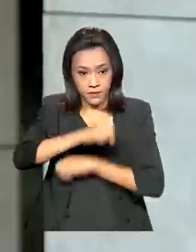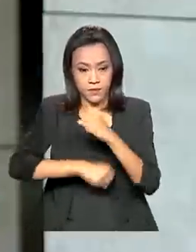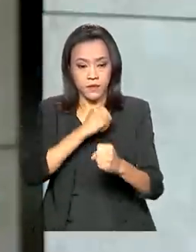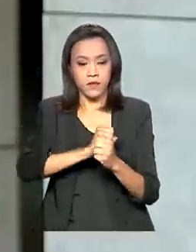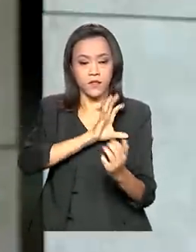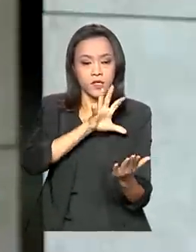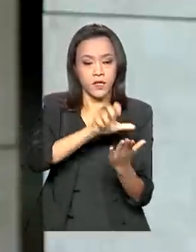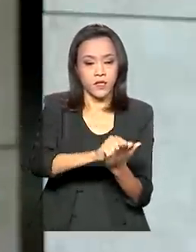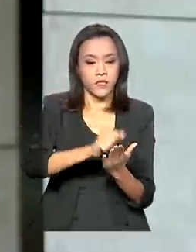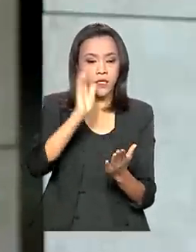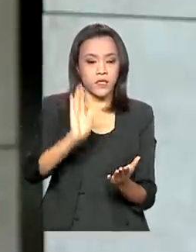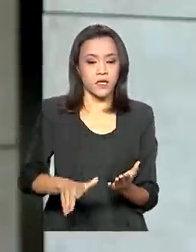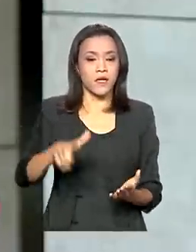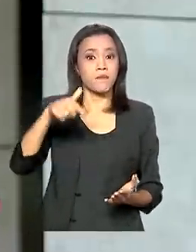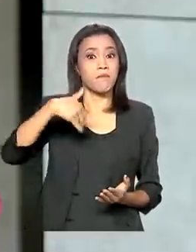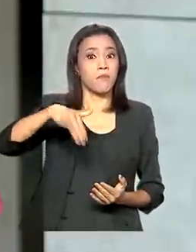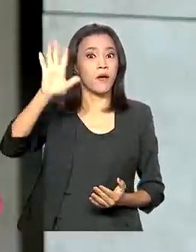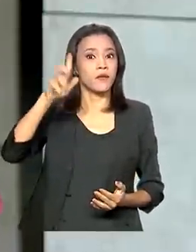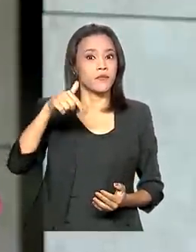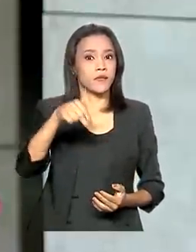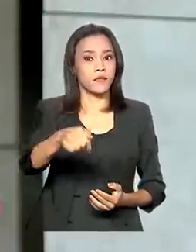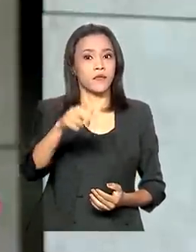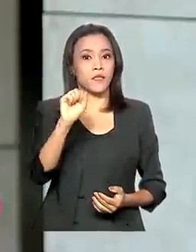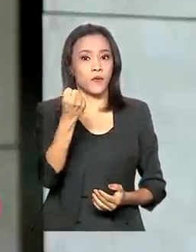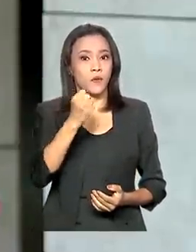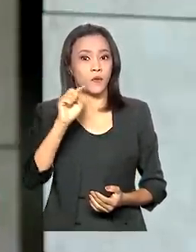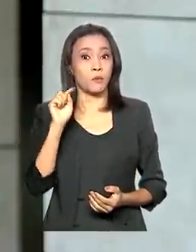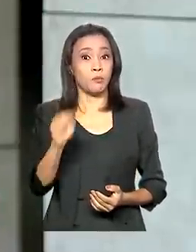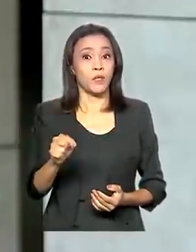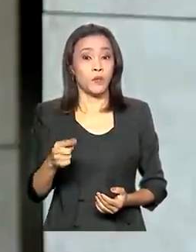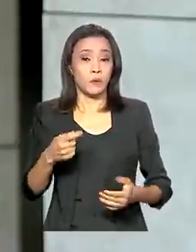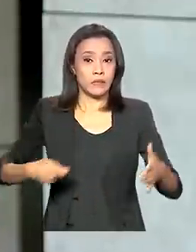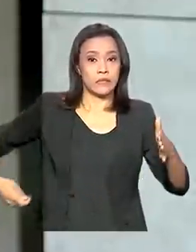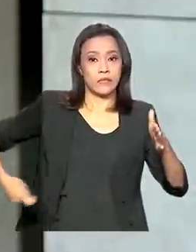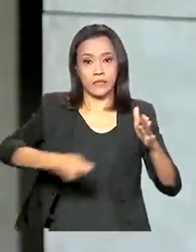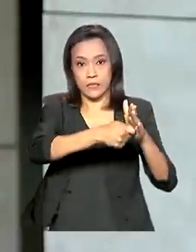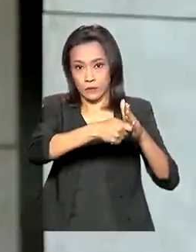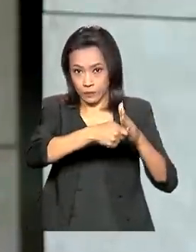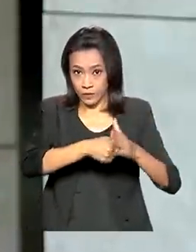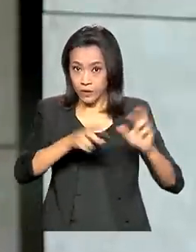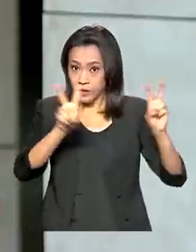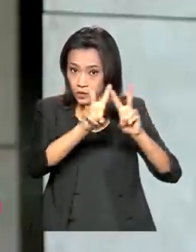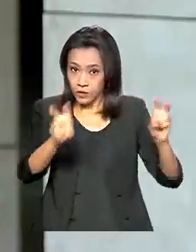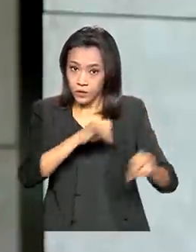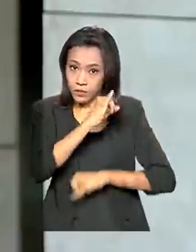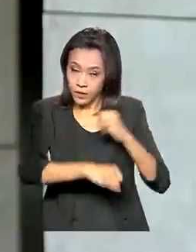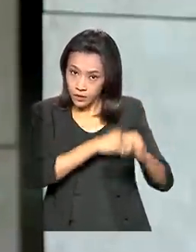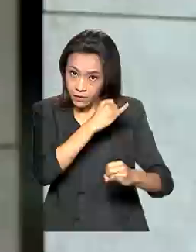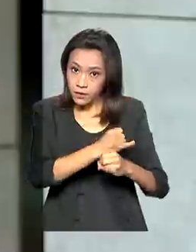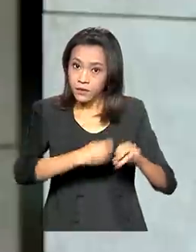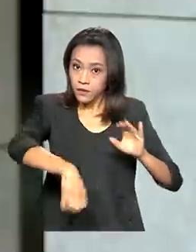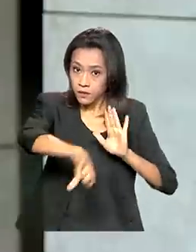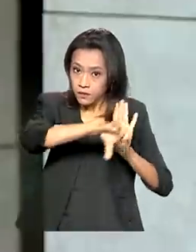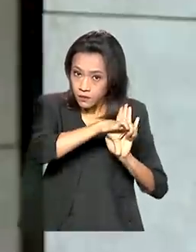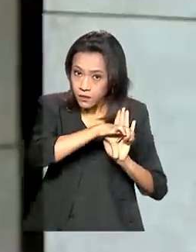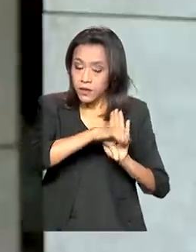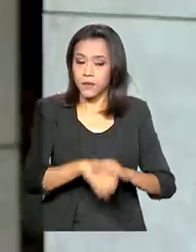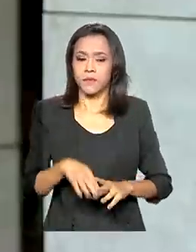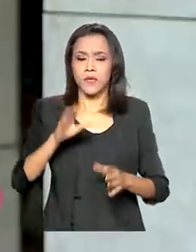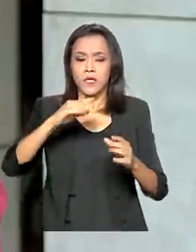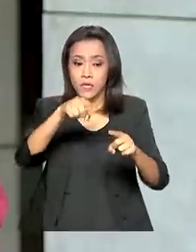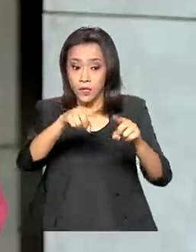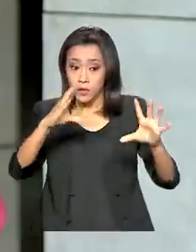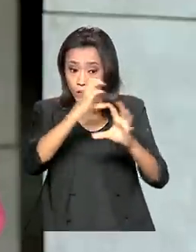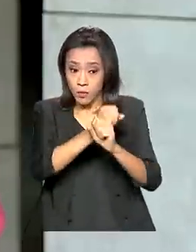registradas mais de 78 mil denúncias de crimes virtuais. Desse total, 1.150